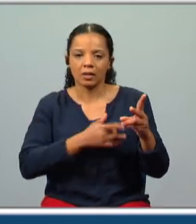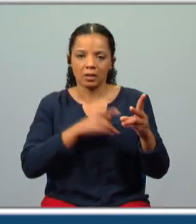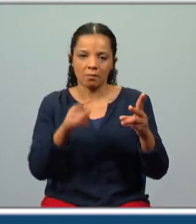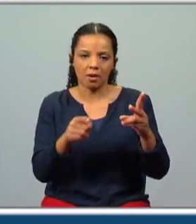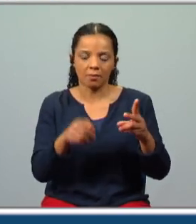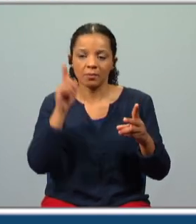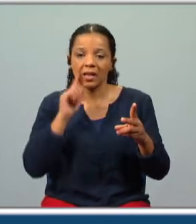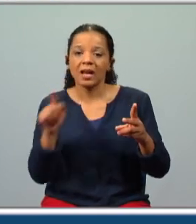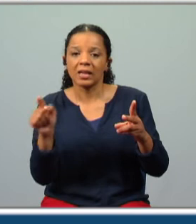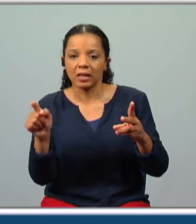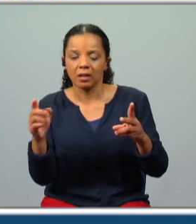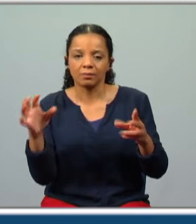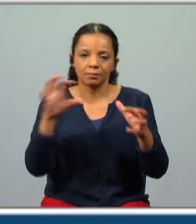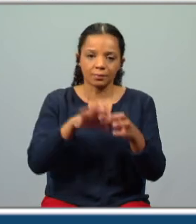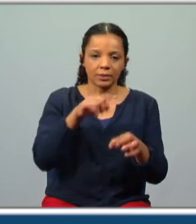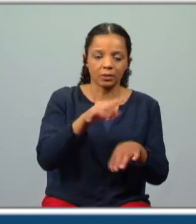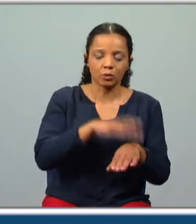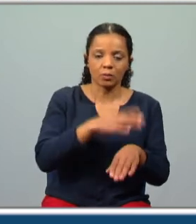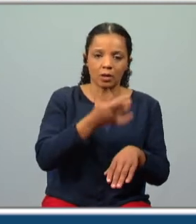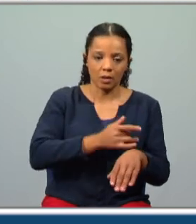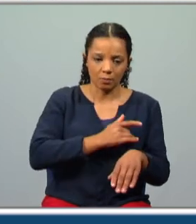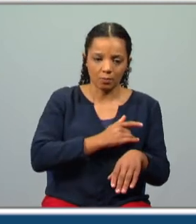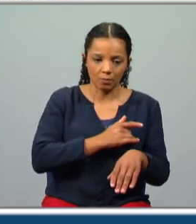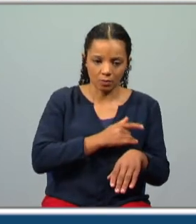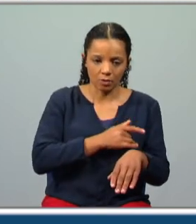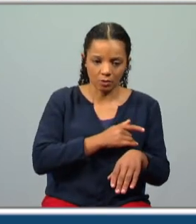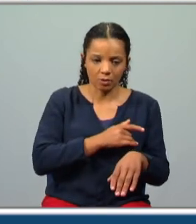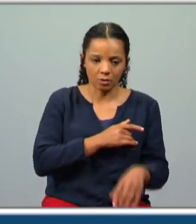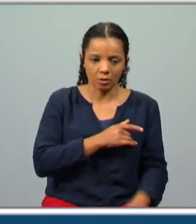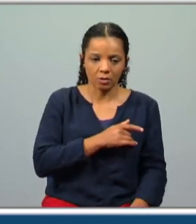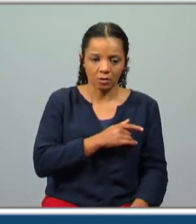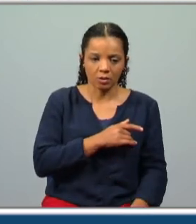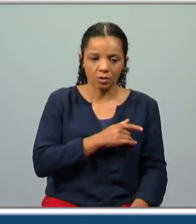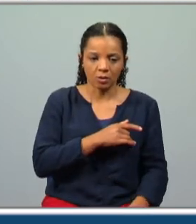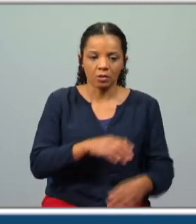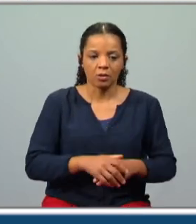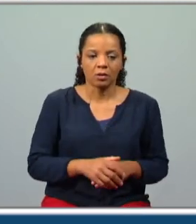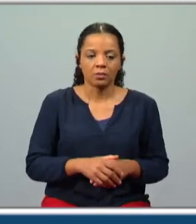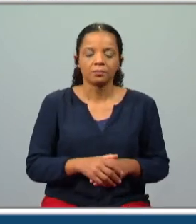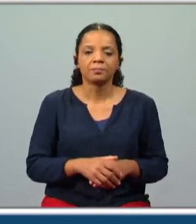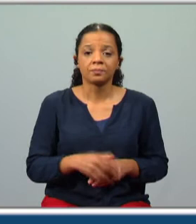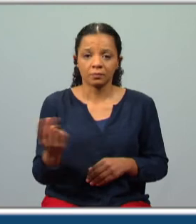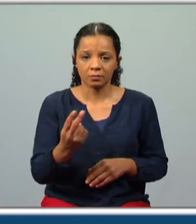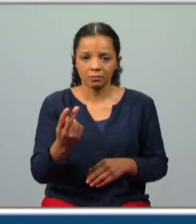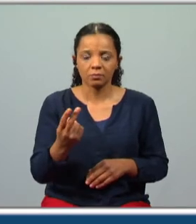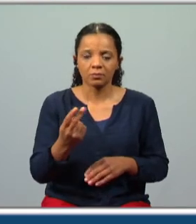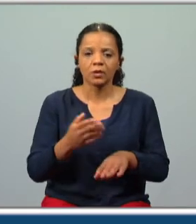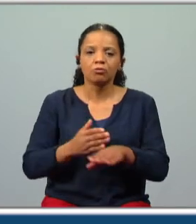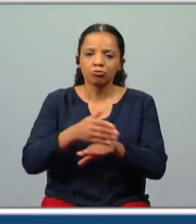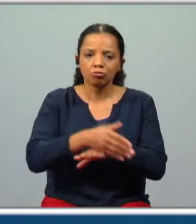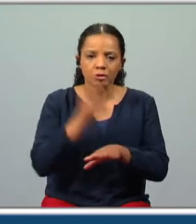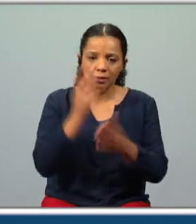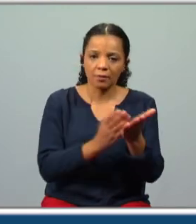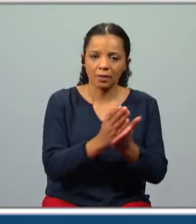aquela que estava ligada a ele por amor que amor por grão mercilho terá dado eles sobrevivem ao naufrágio